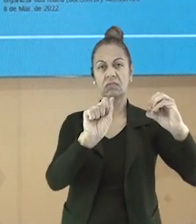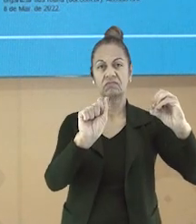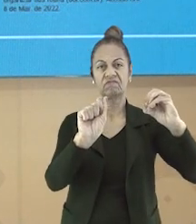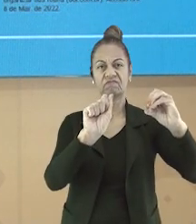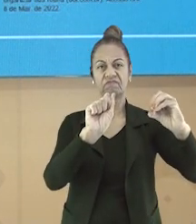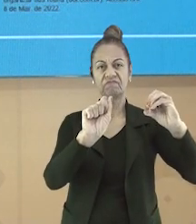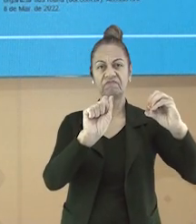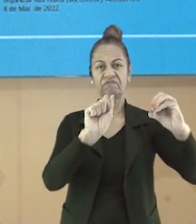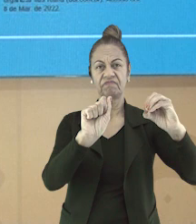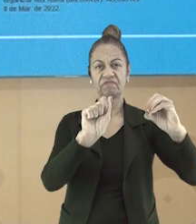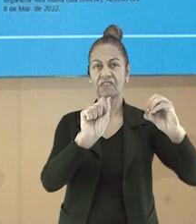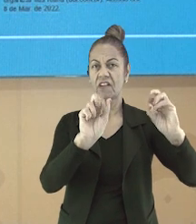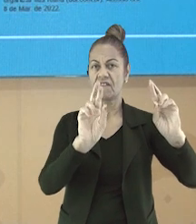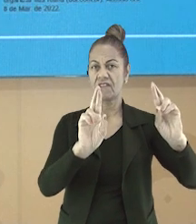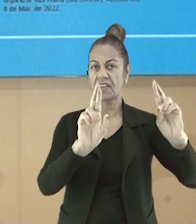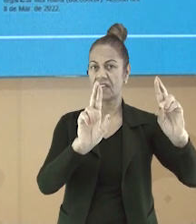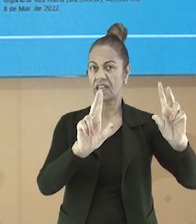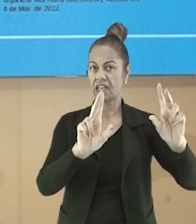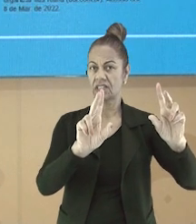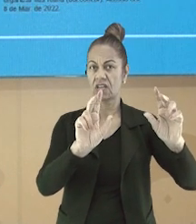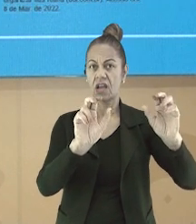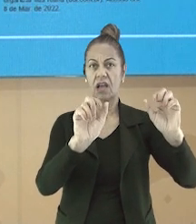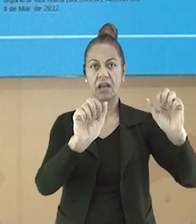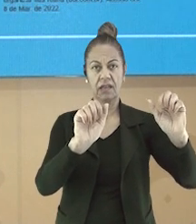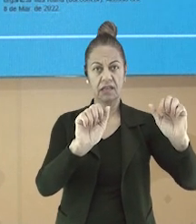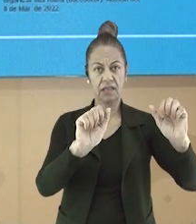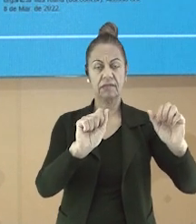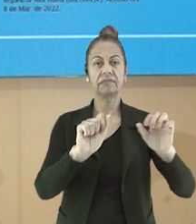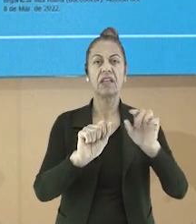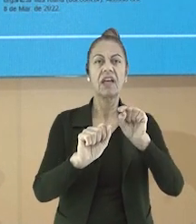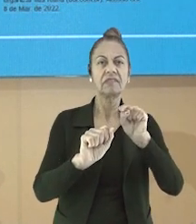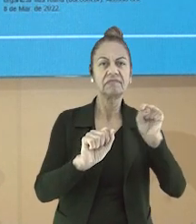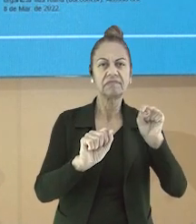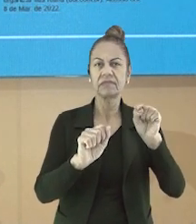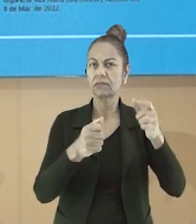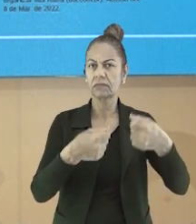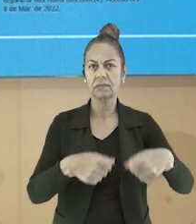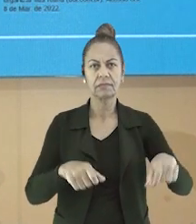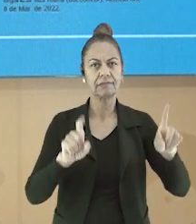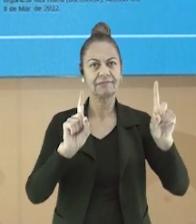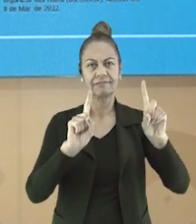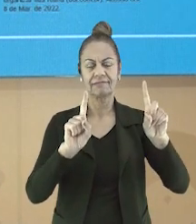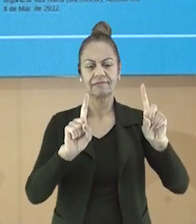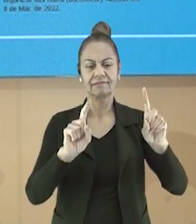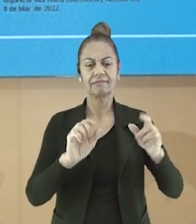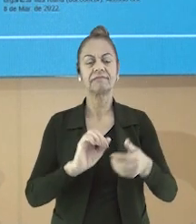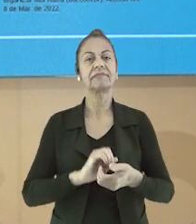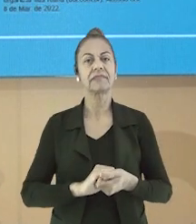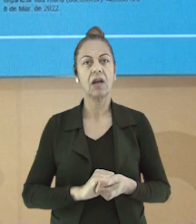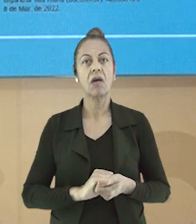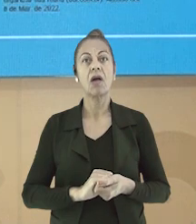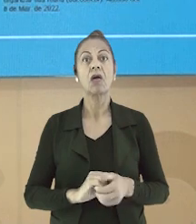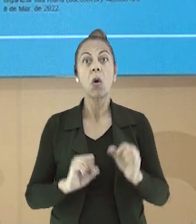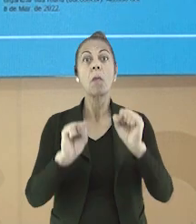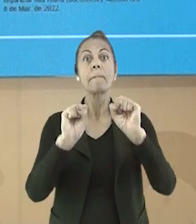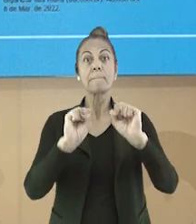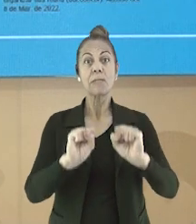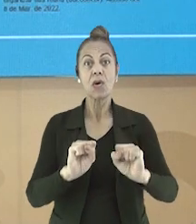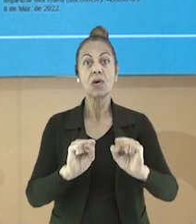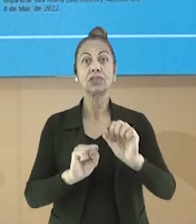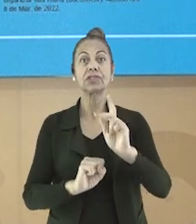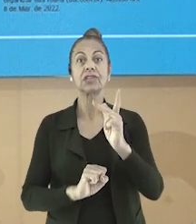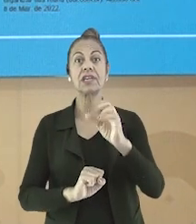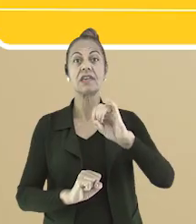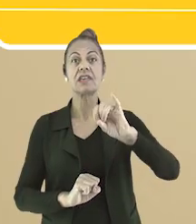Depois, vem a palavra aprendizagem, que começa com uma vogal diferente de O. Então, também não utilizaremos o hífen neste